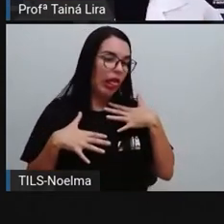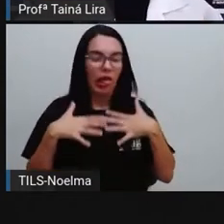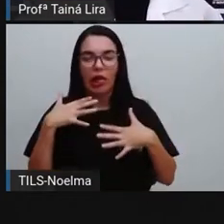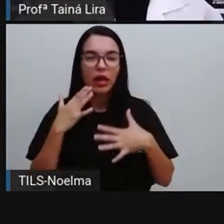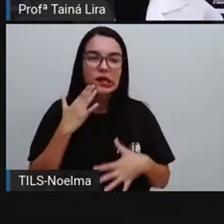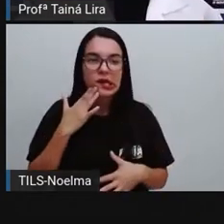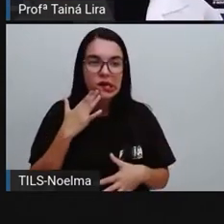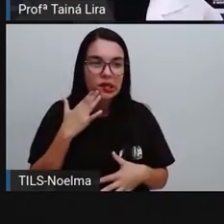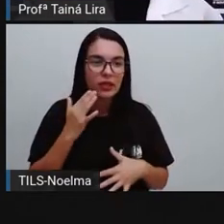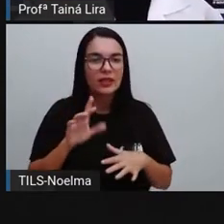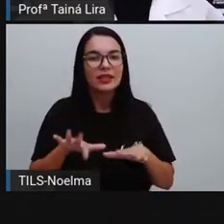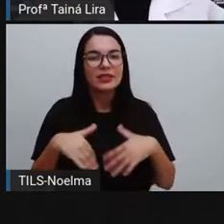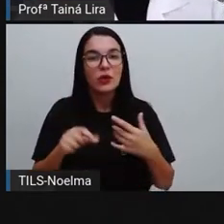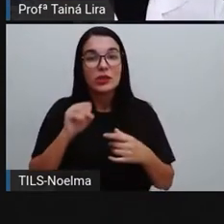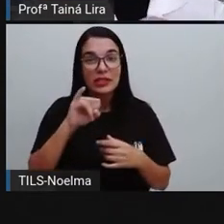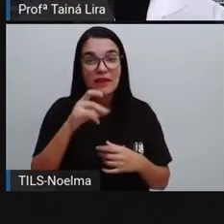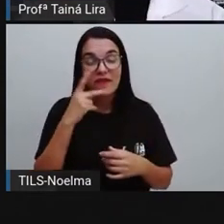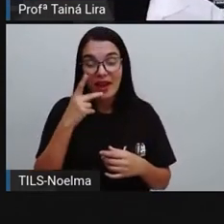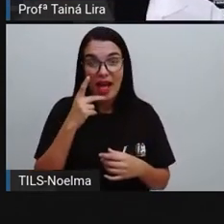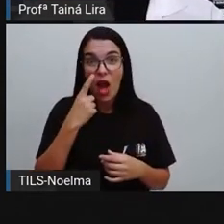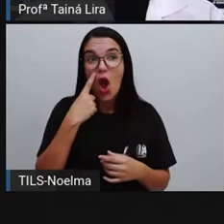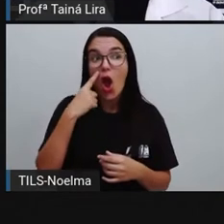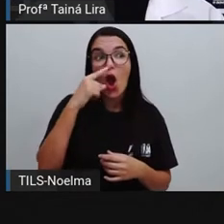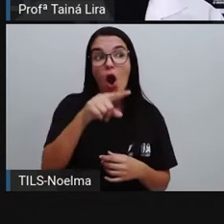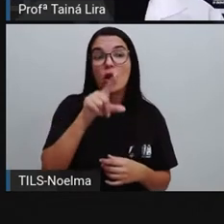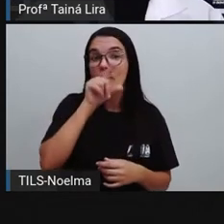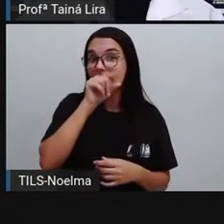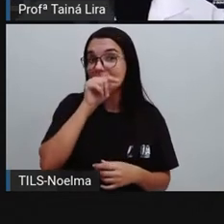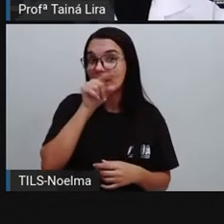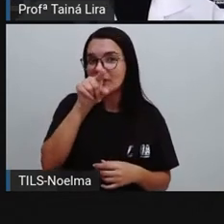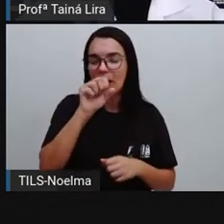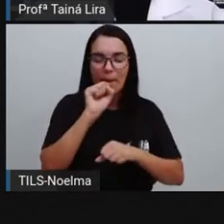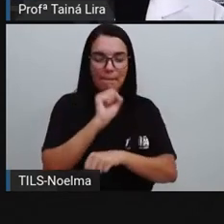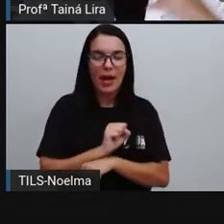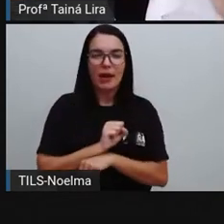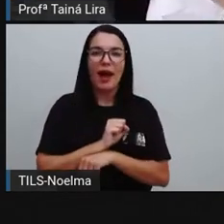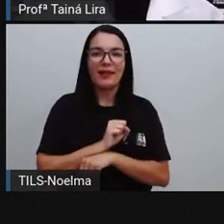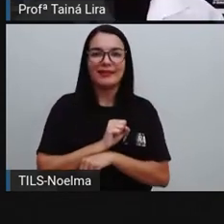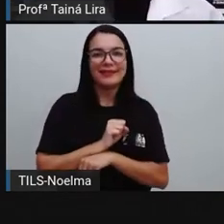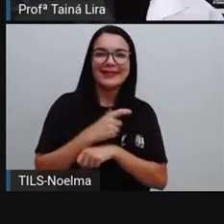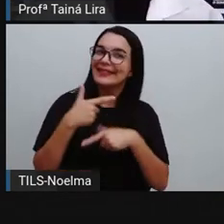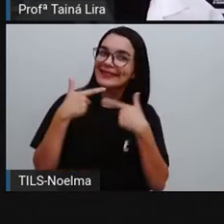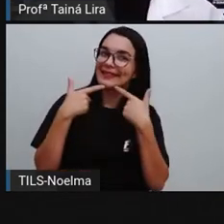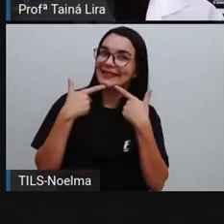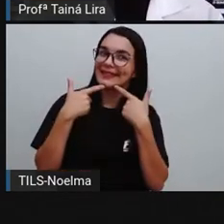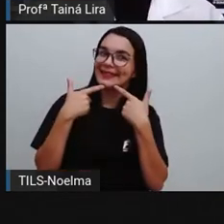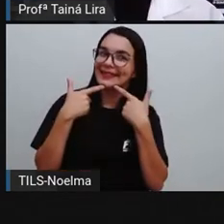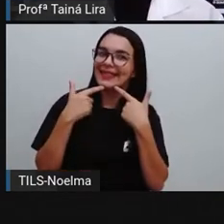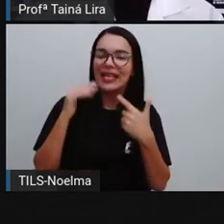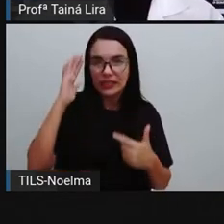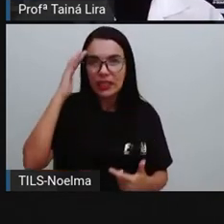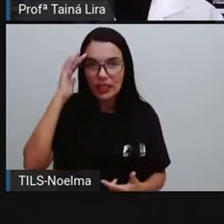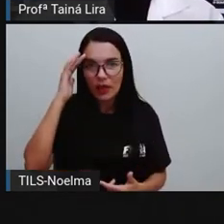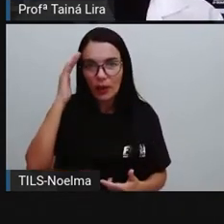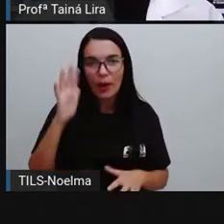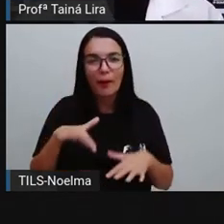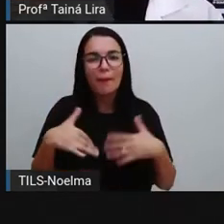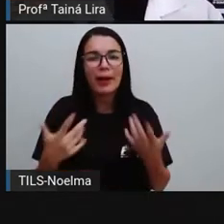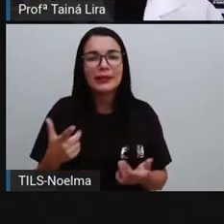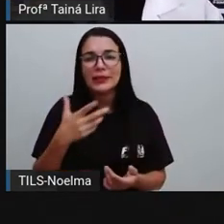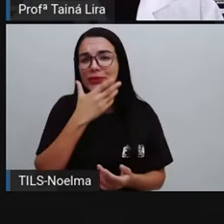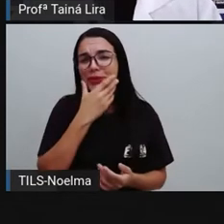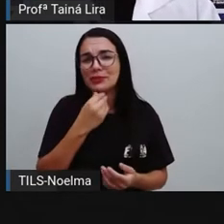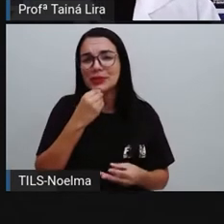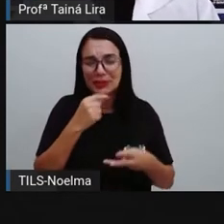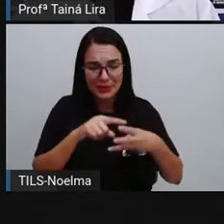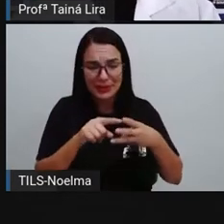passarinho, é para você parar ali na pose que você quer. Tirar a foto. E os meninos estavam